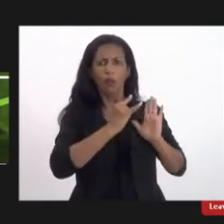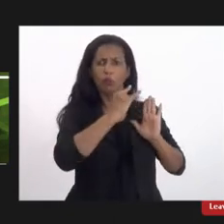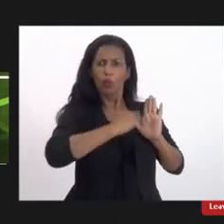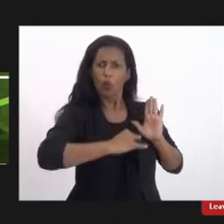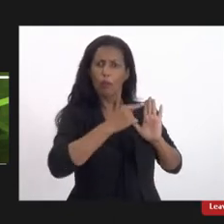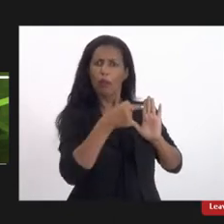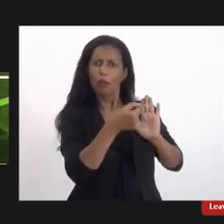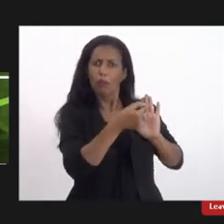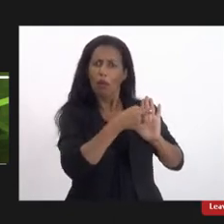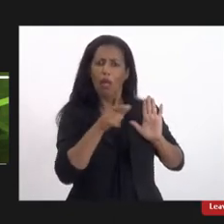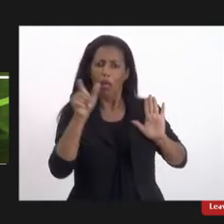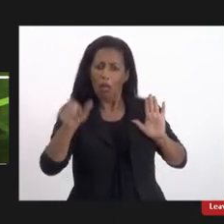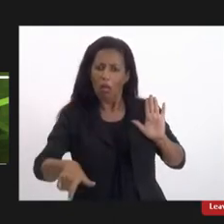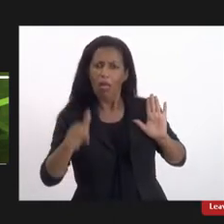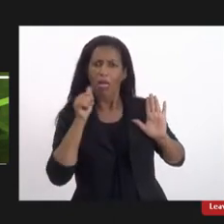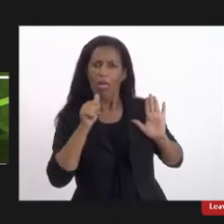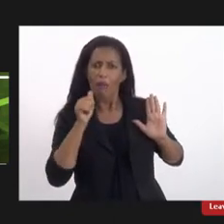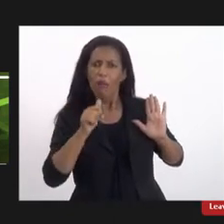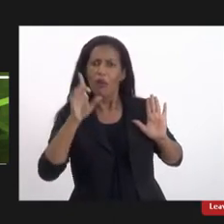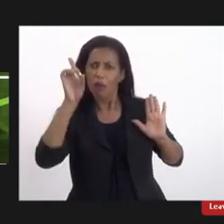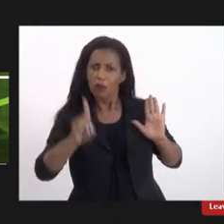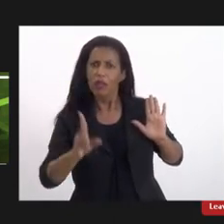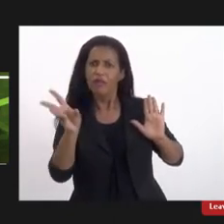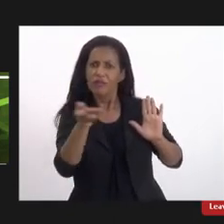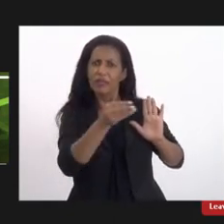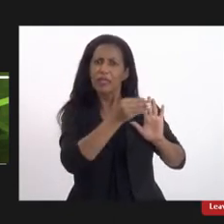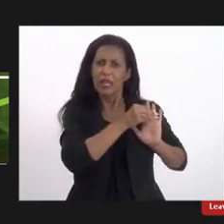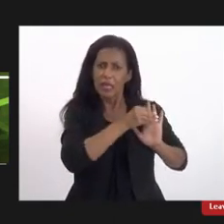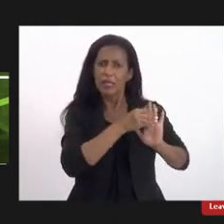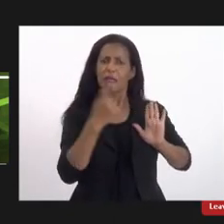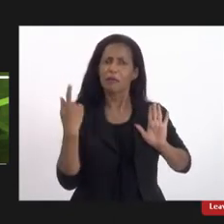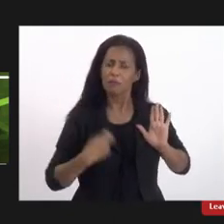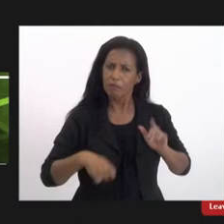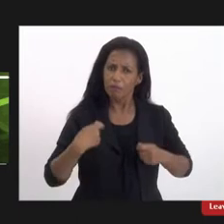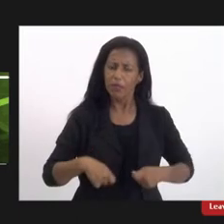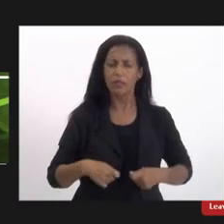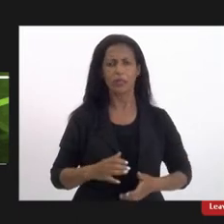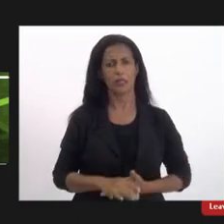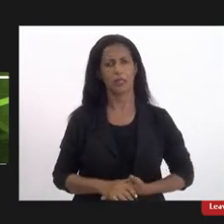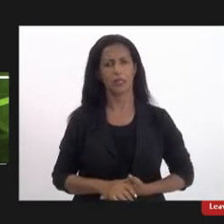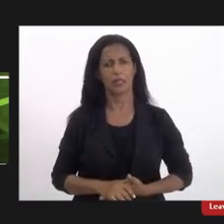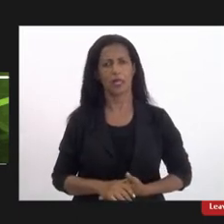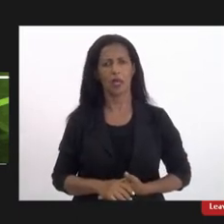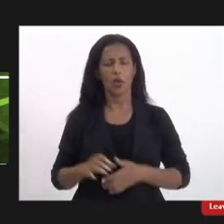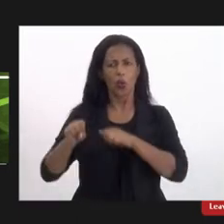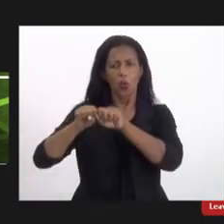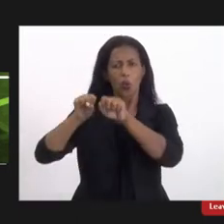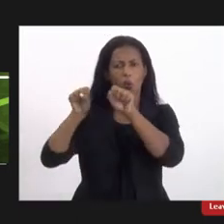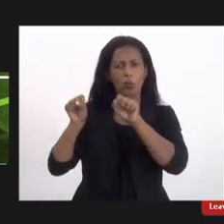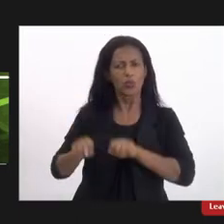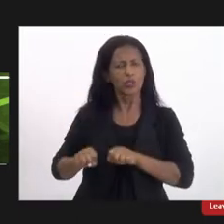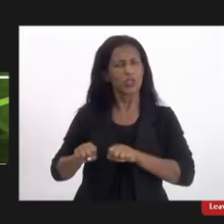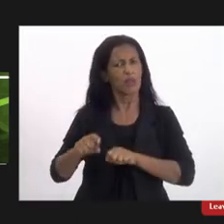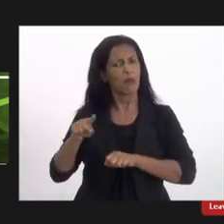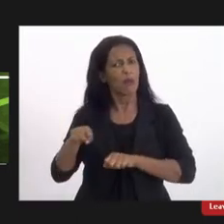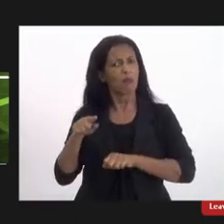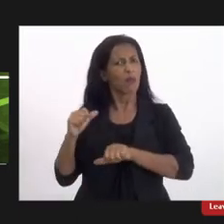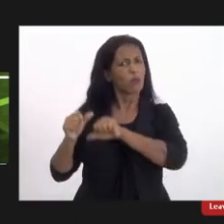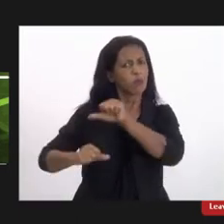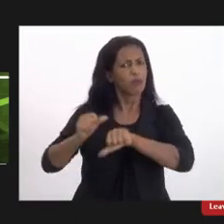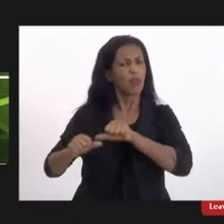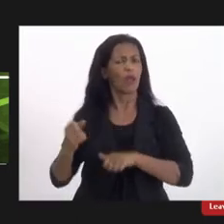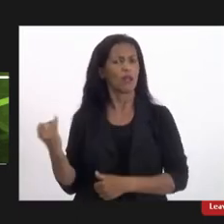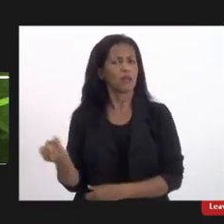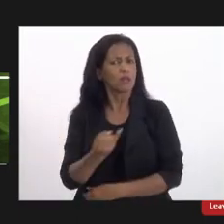ela é uma mulher com deficiência uma coisa que eu acho de extrema importância também que